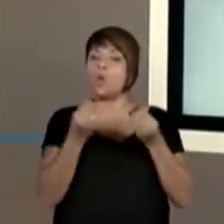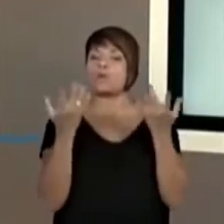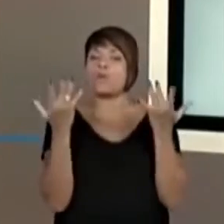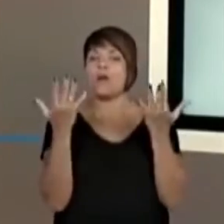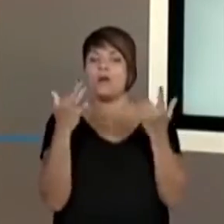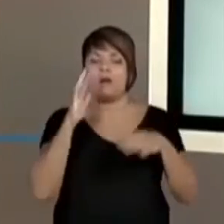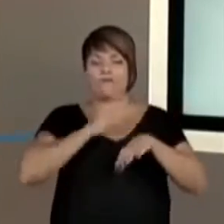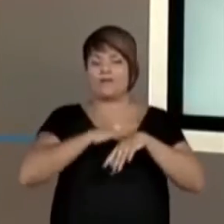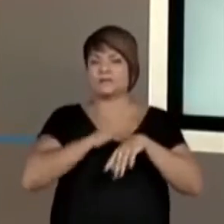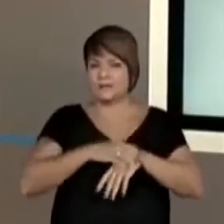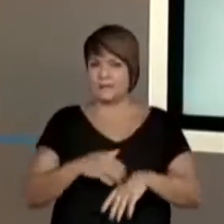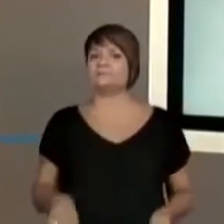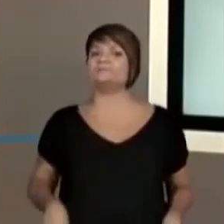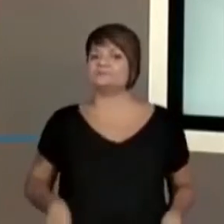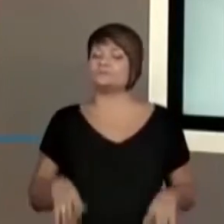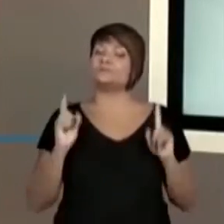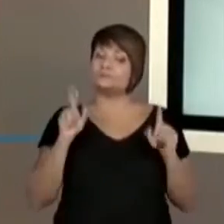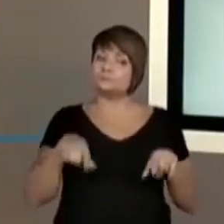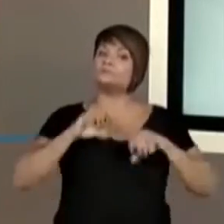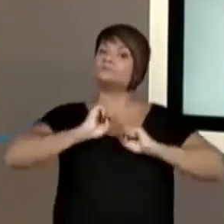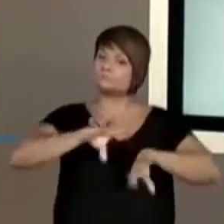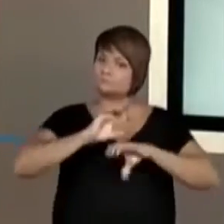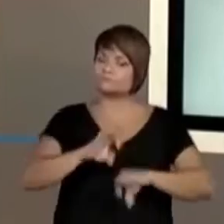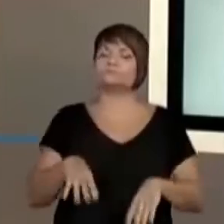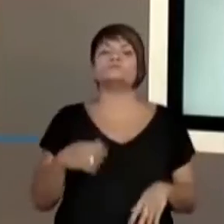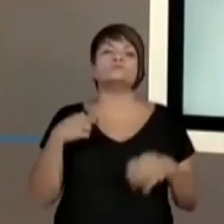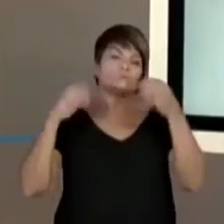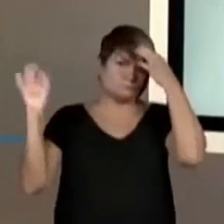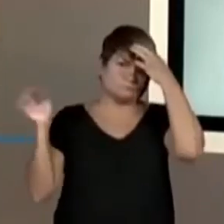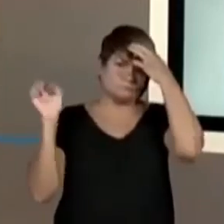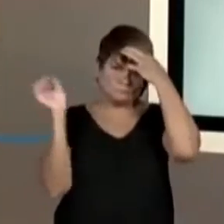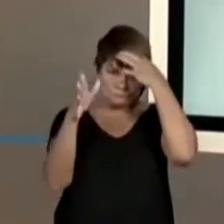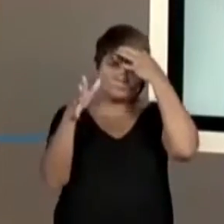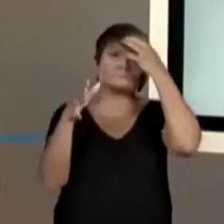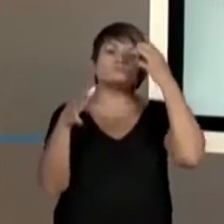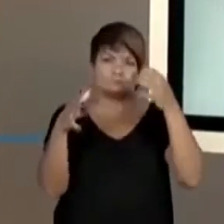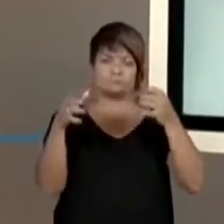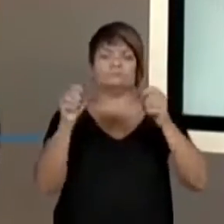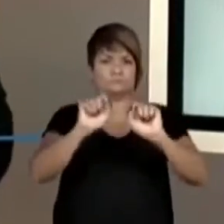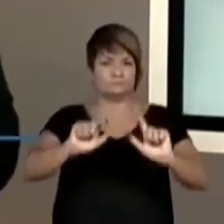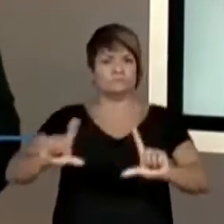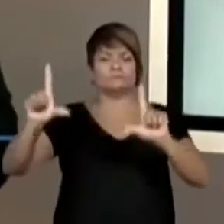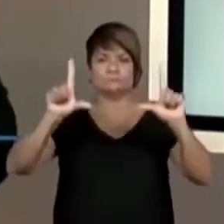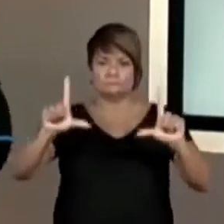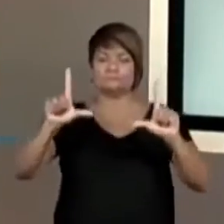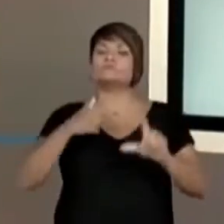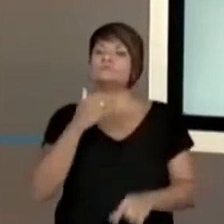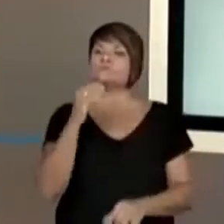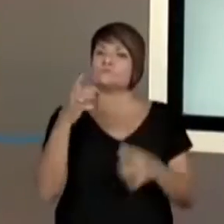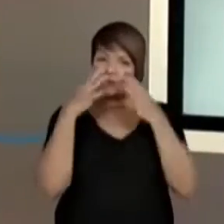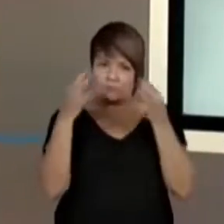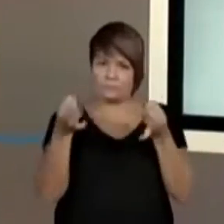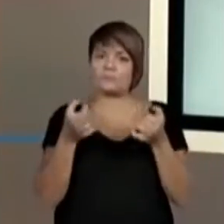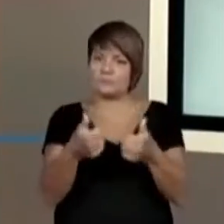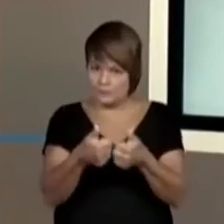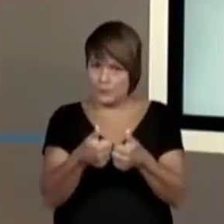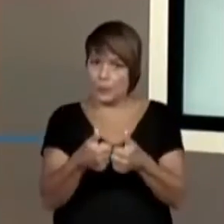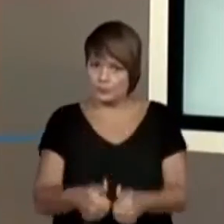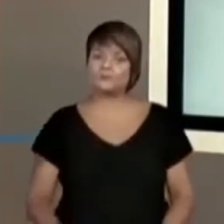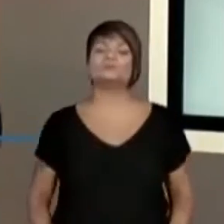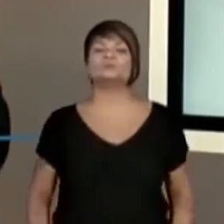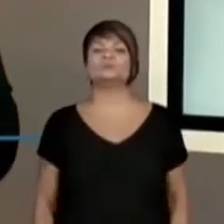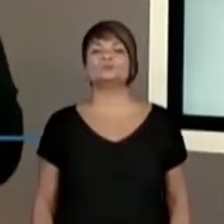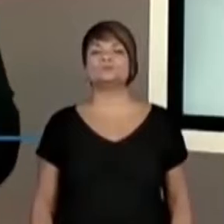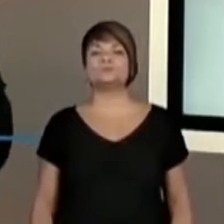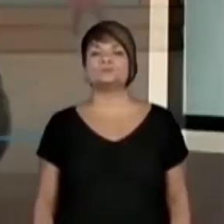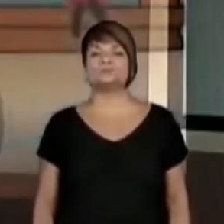é um vídeo instrucional. Então, eu vou pedir agora para o oráculo soltar e vocês prestem bastante atenção, tá bom? Tudo certo aí?